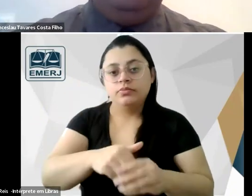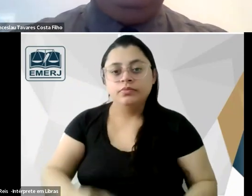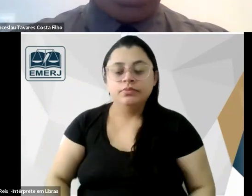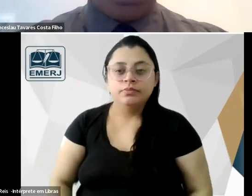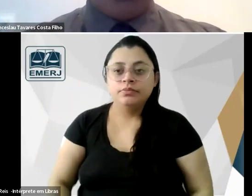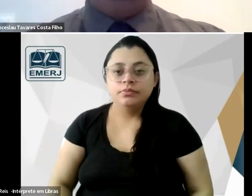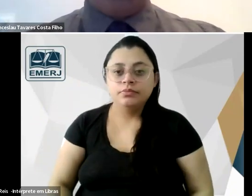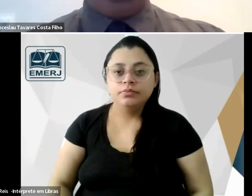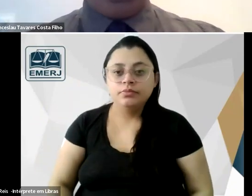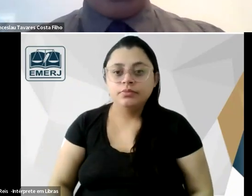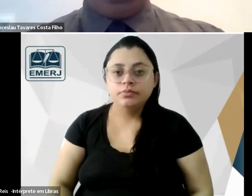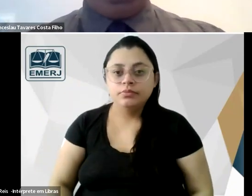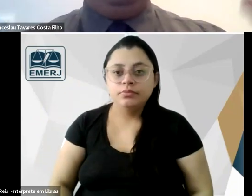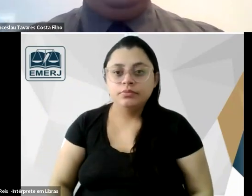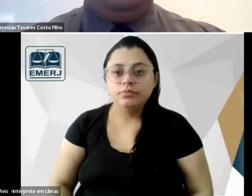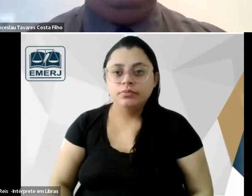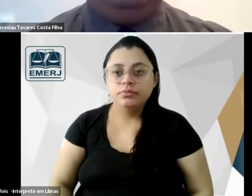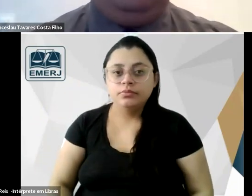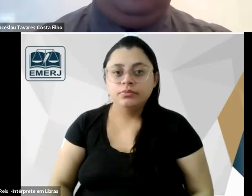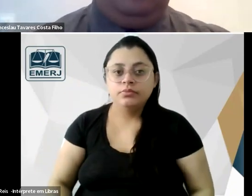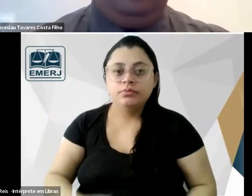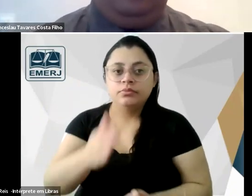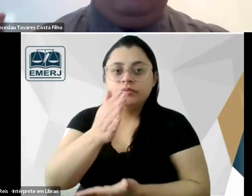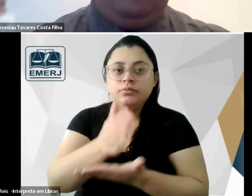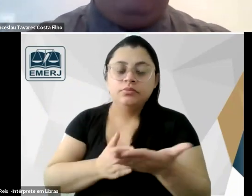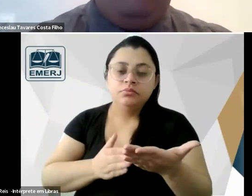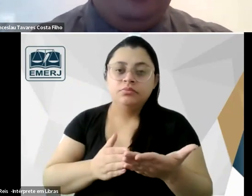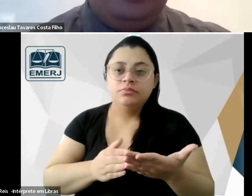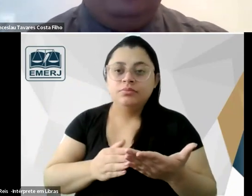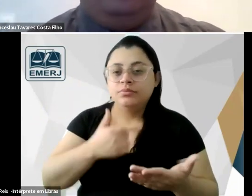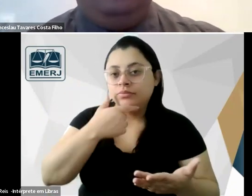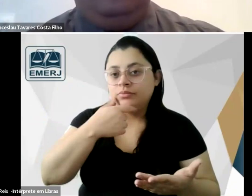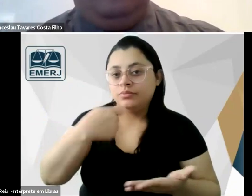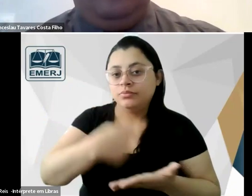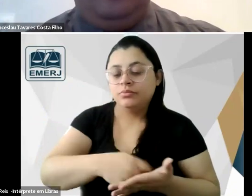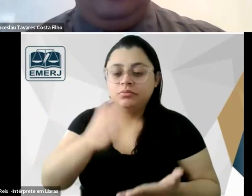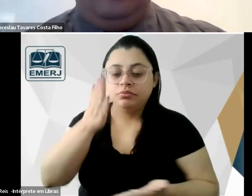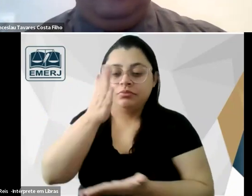então ele é um sujeito moderado ele é um reformista